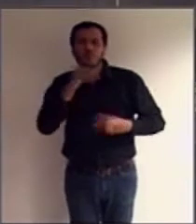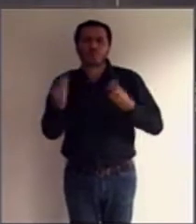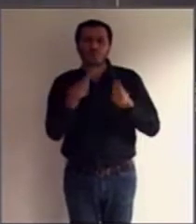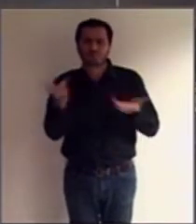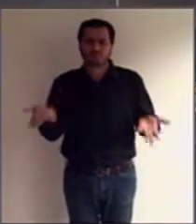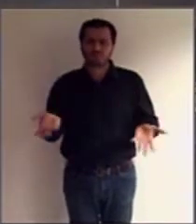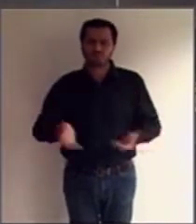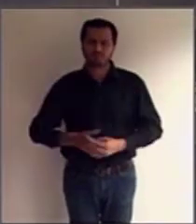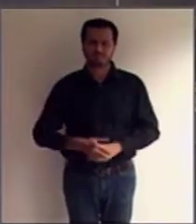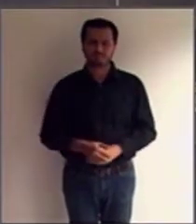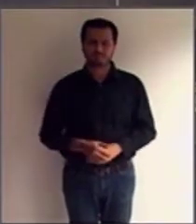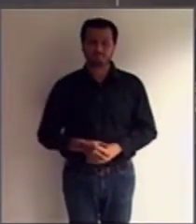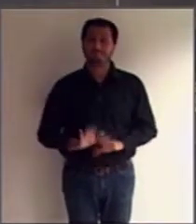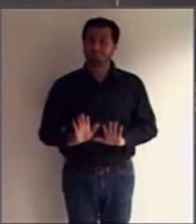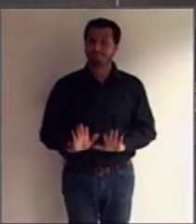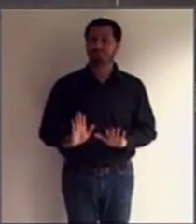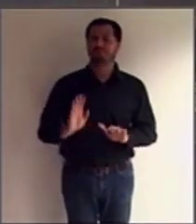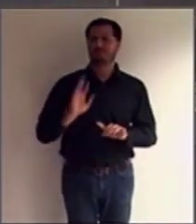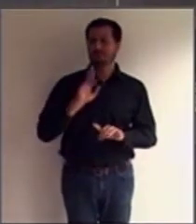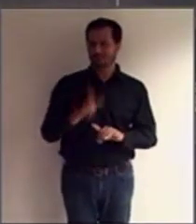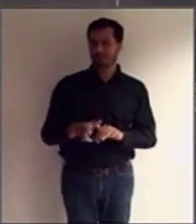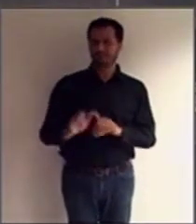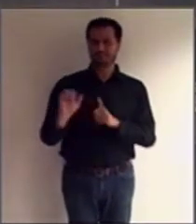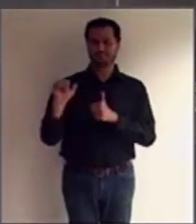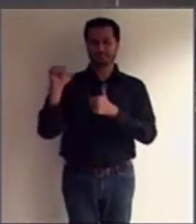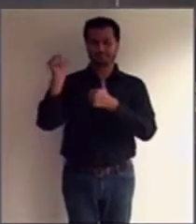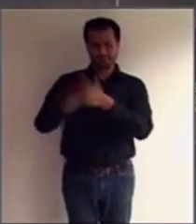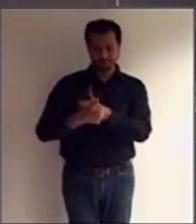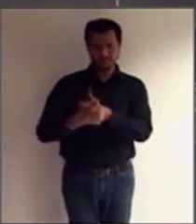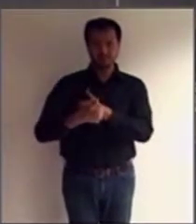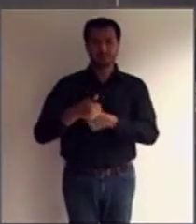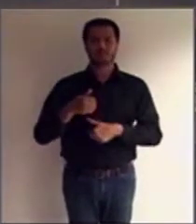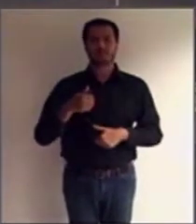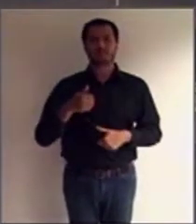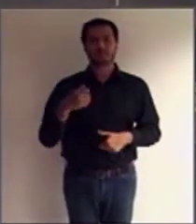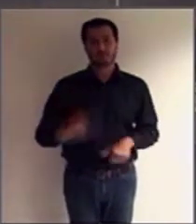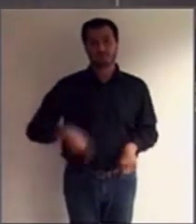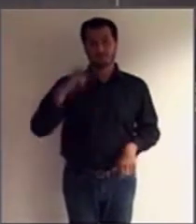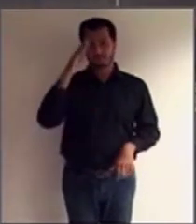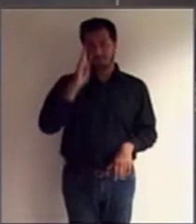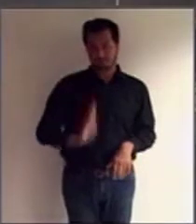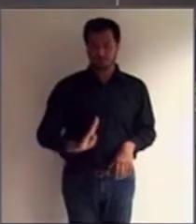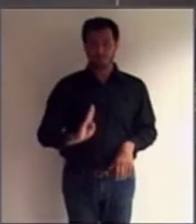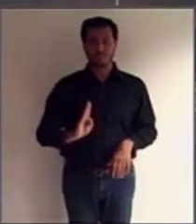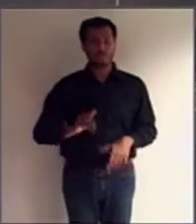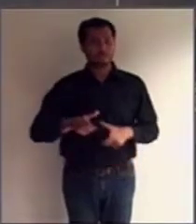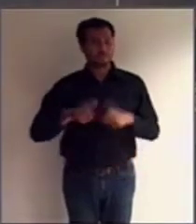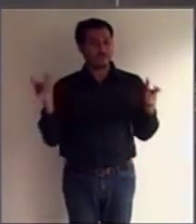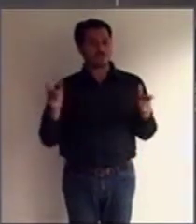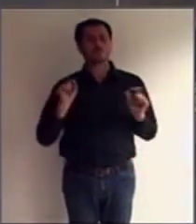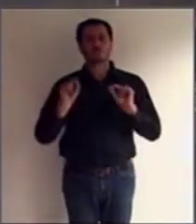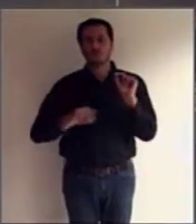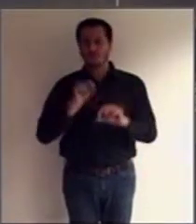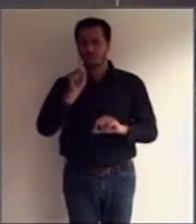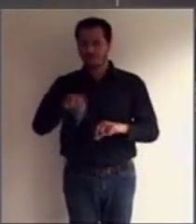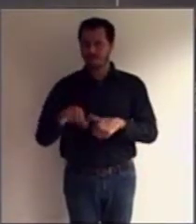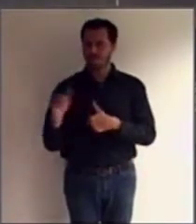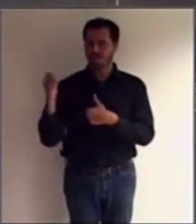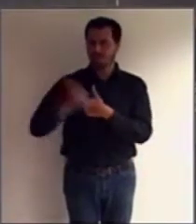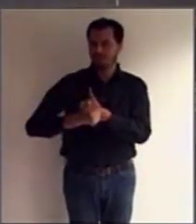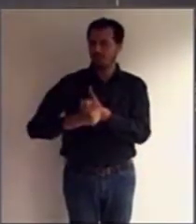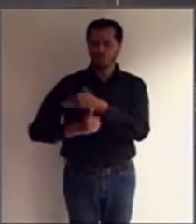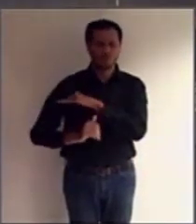A interdição conhecida, mais conhecida no Brasil, é a interdição total. Isso